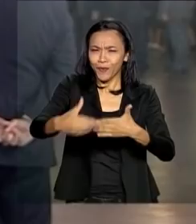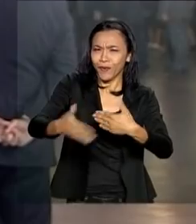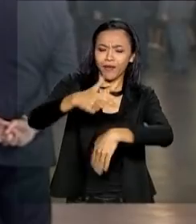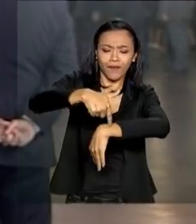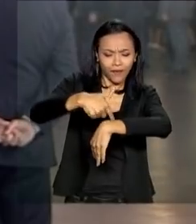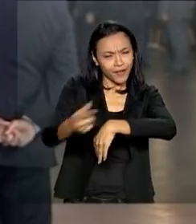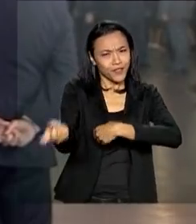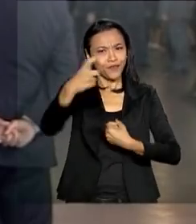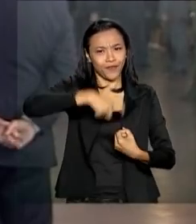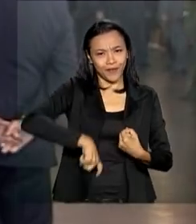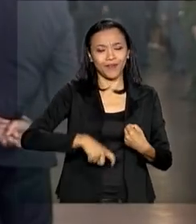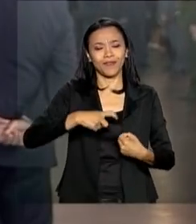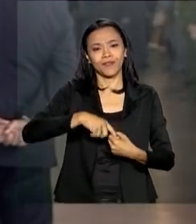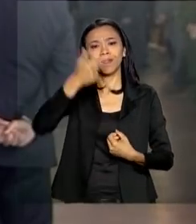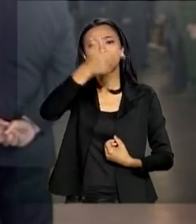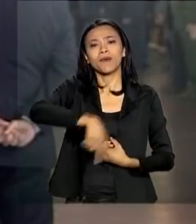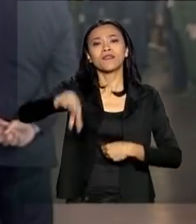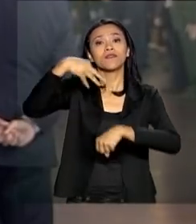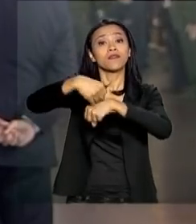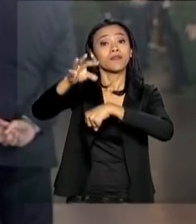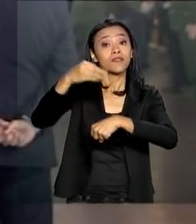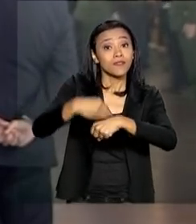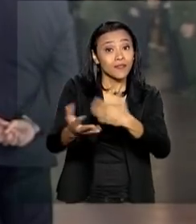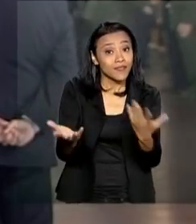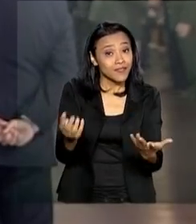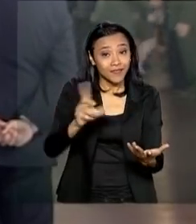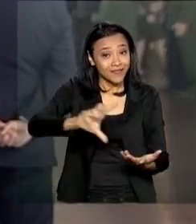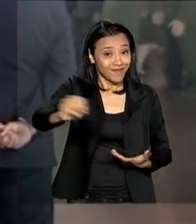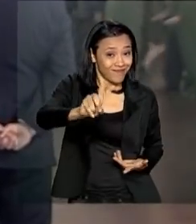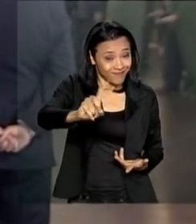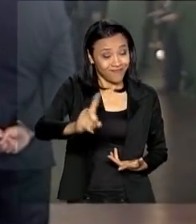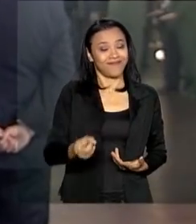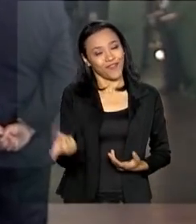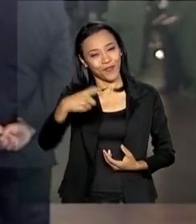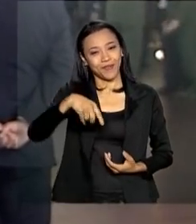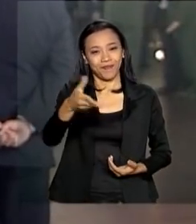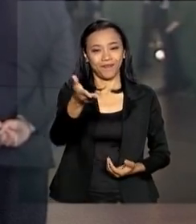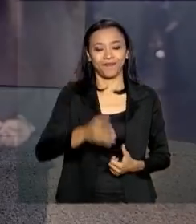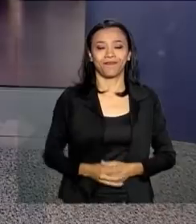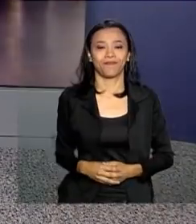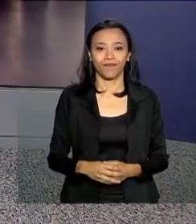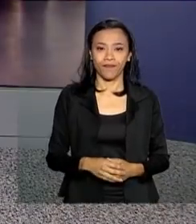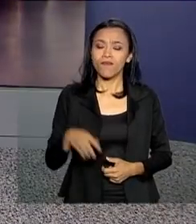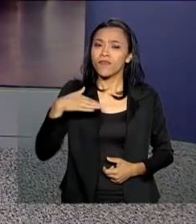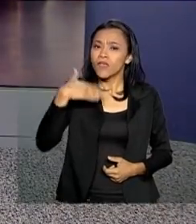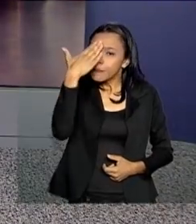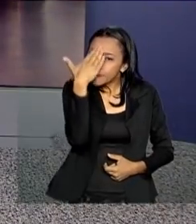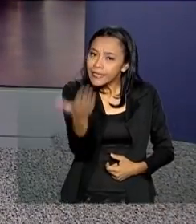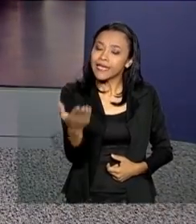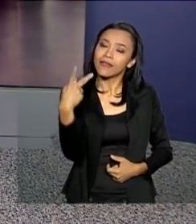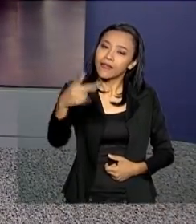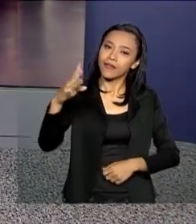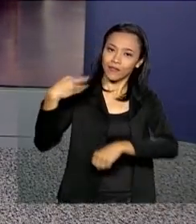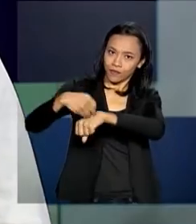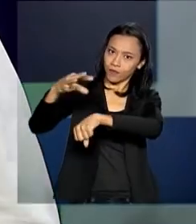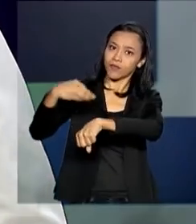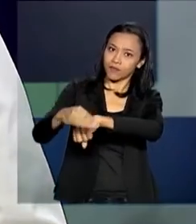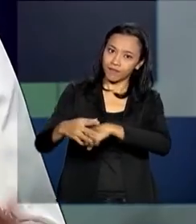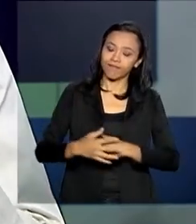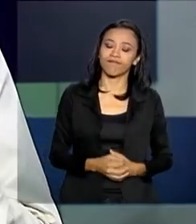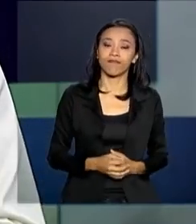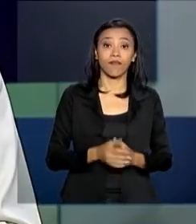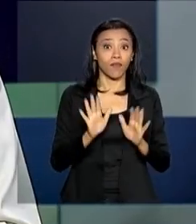momento na nossa programação com mais informações. Não saia daí, voltamos para o estúdio. Obrigada, Luciana, pelas suas informações.